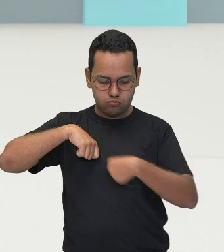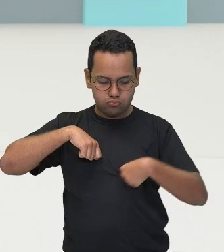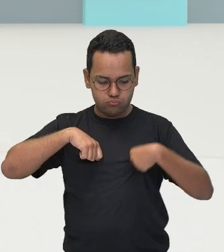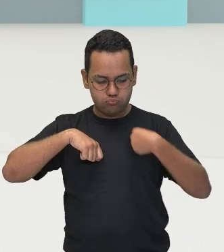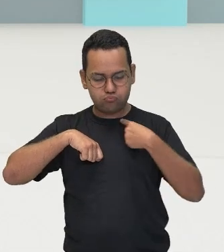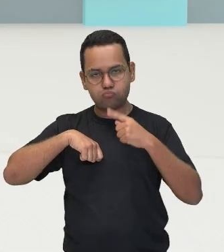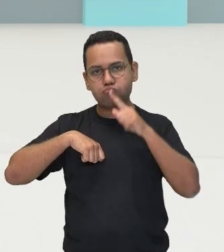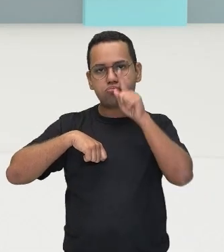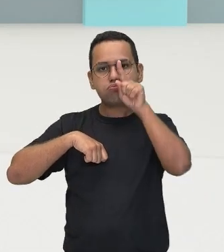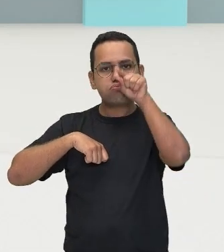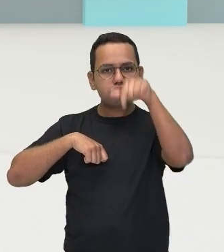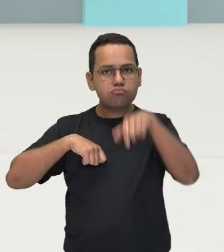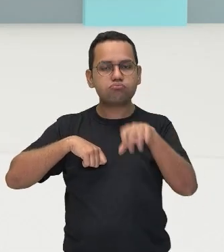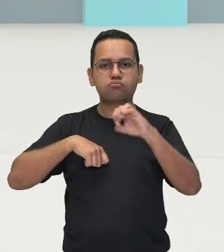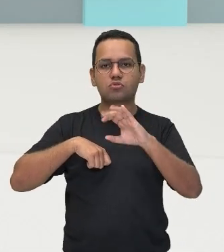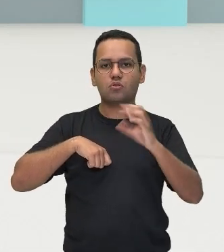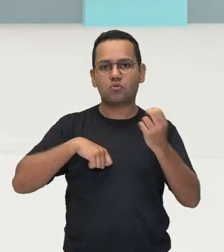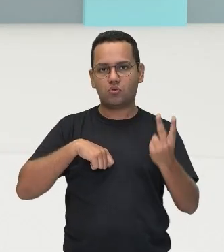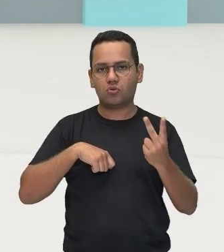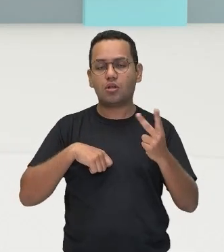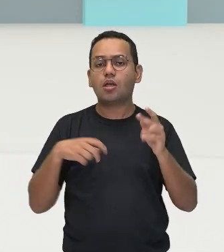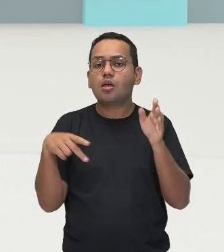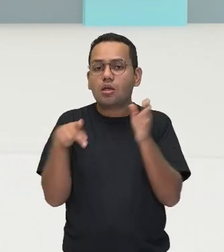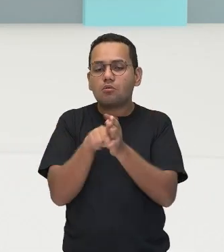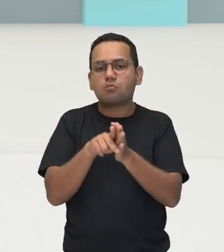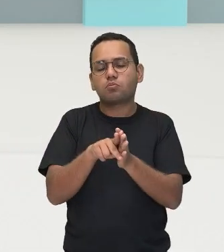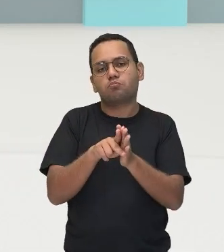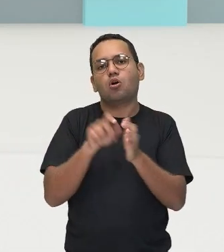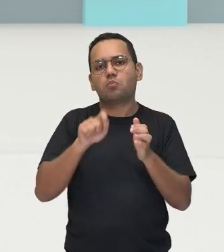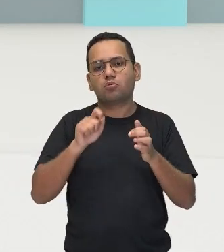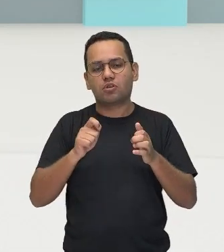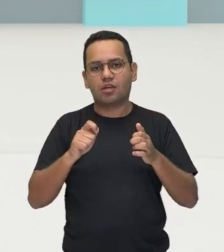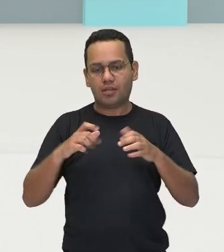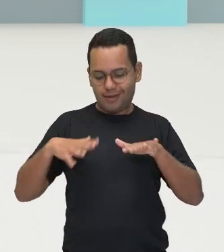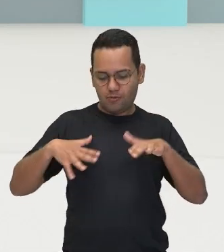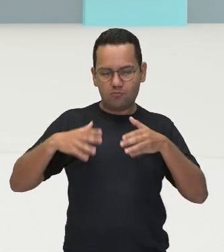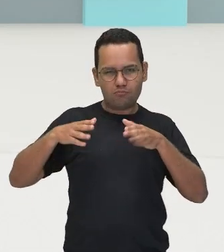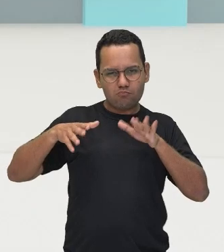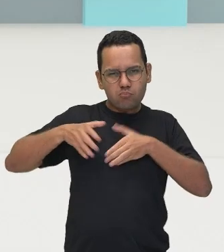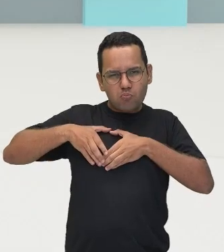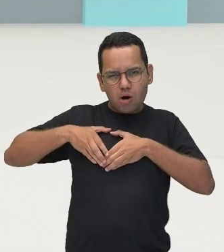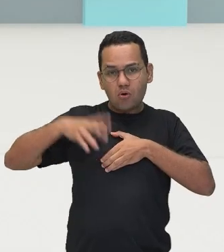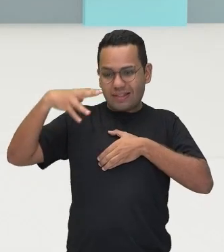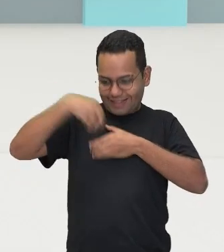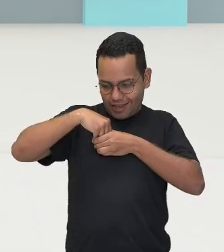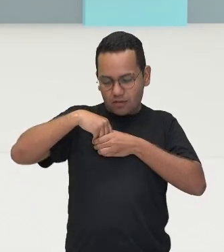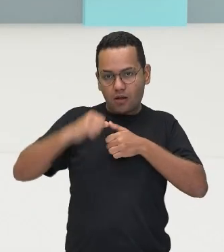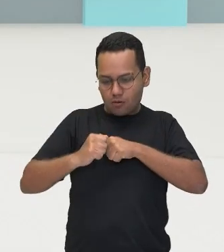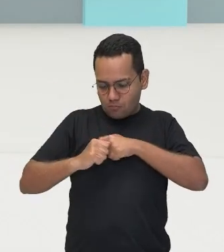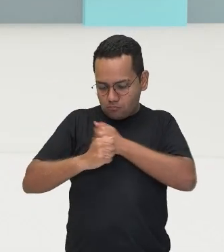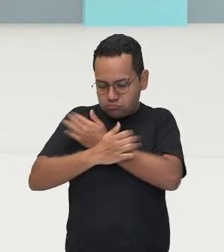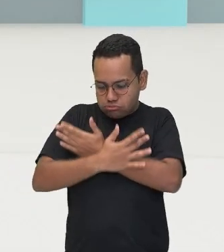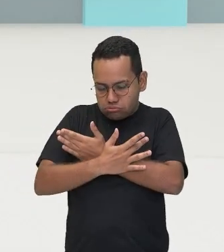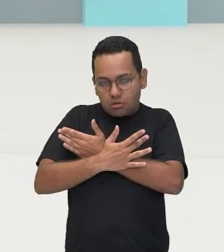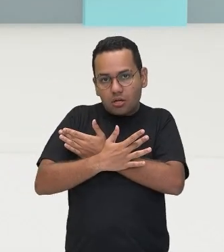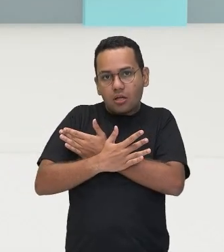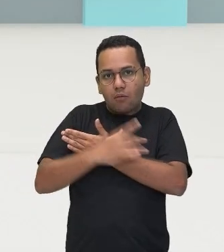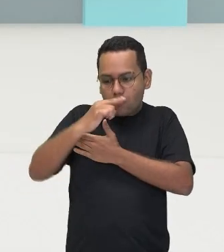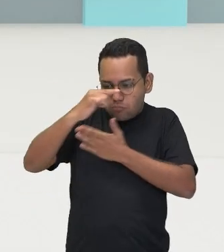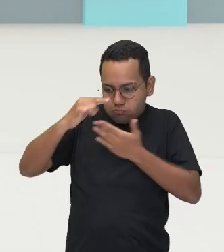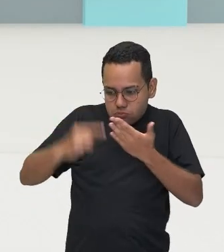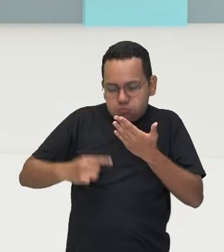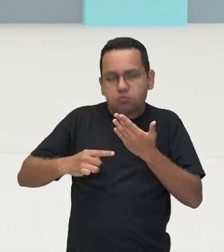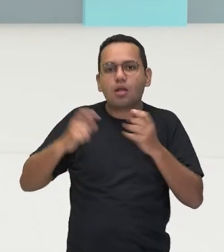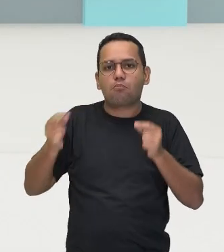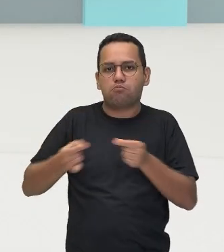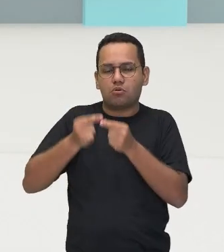acontecem na parte pulmonar. Então, tem uma circulação, opa, deixa lá esse gás aí ruim, aí pega o